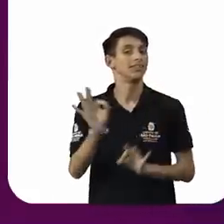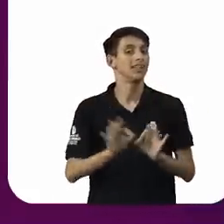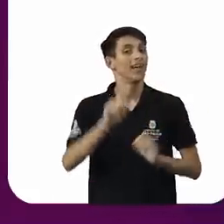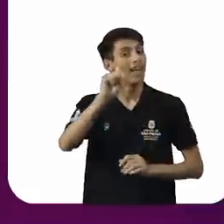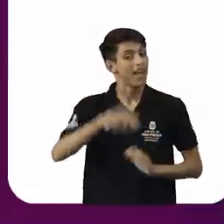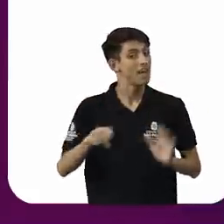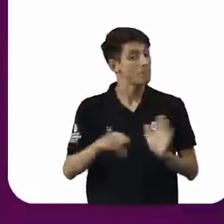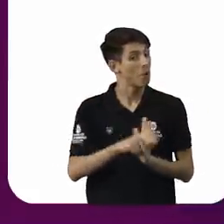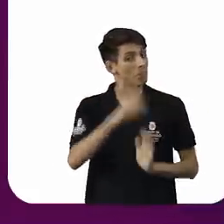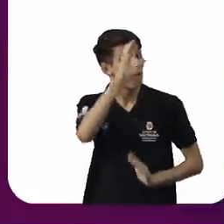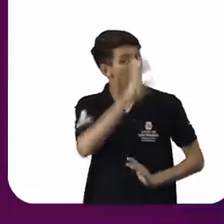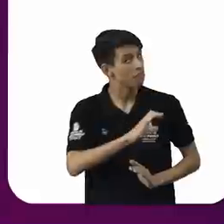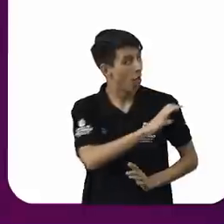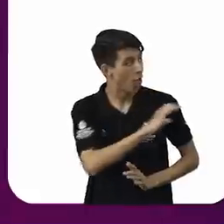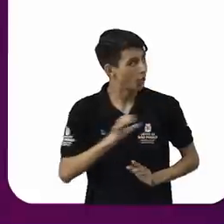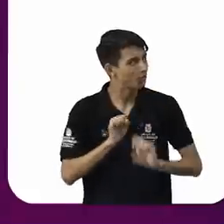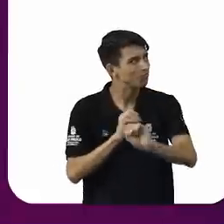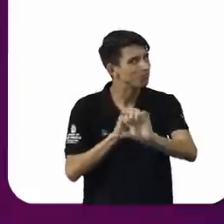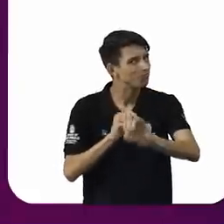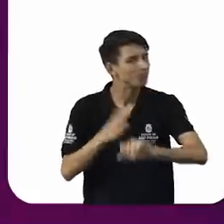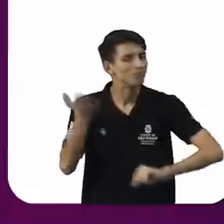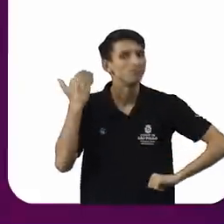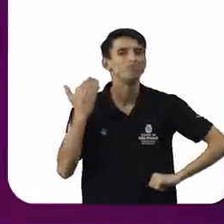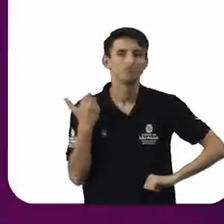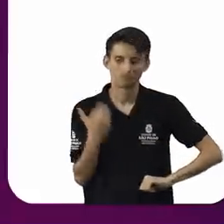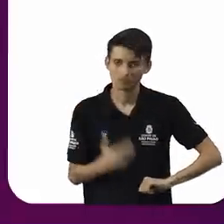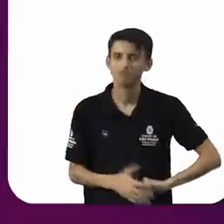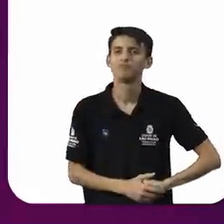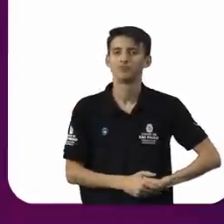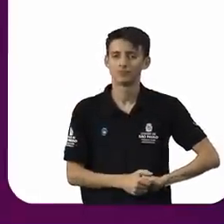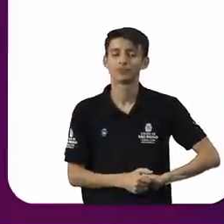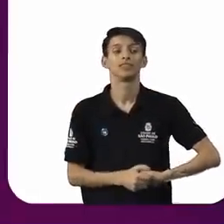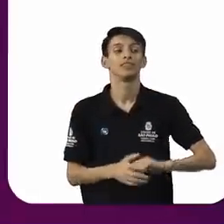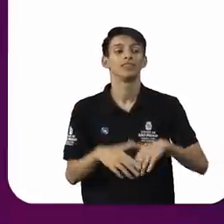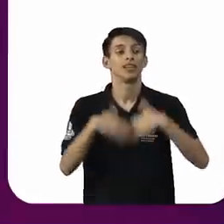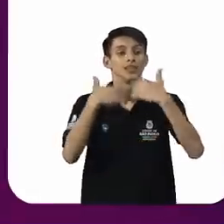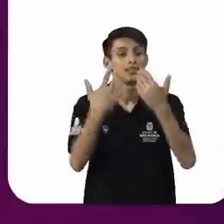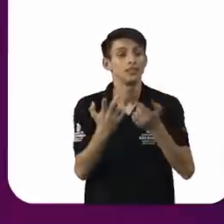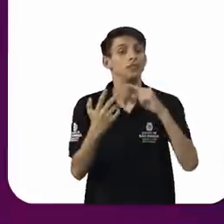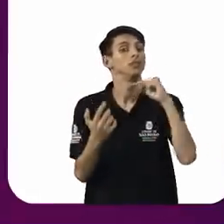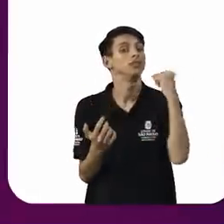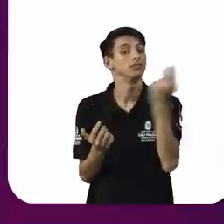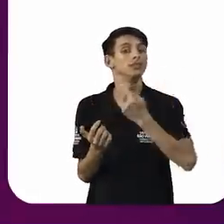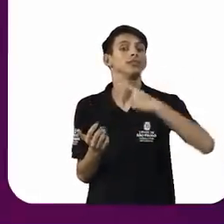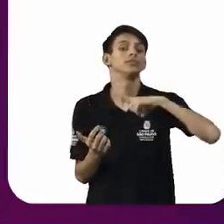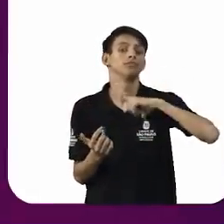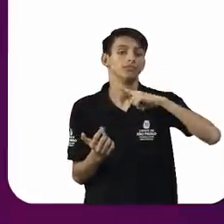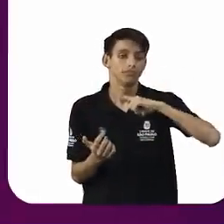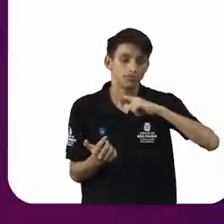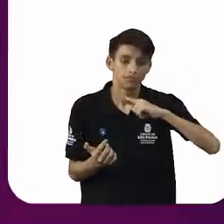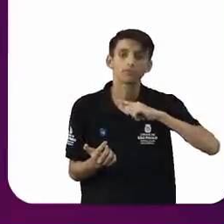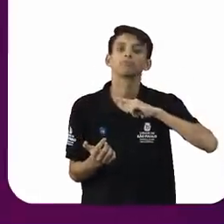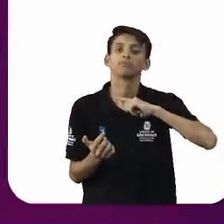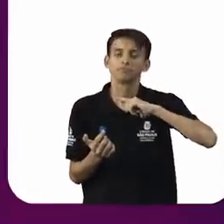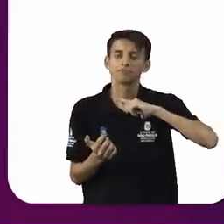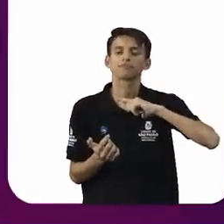Isso é catequese. Então, nós estamos muito tomados por